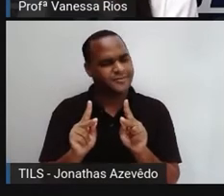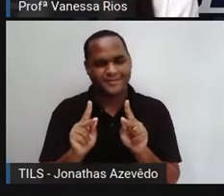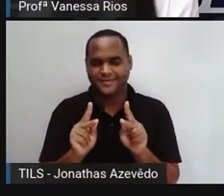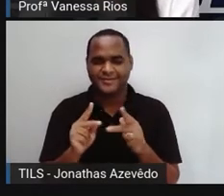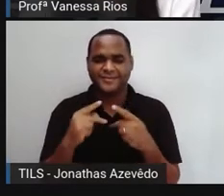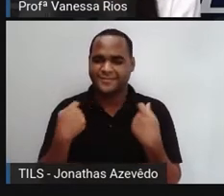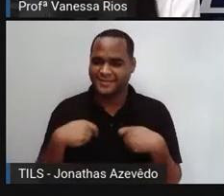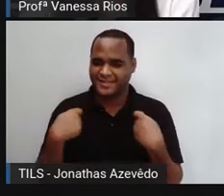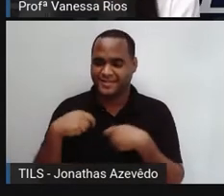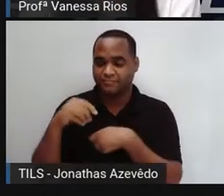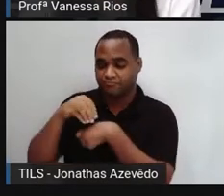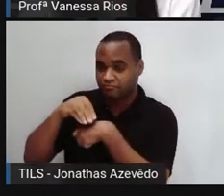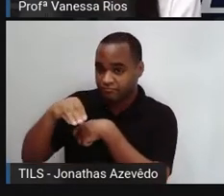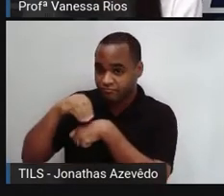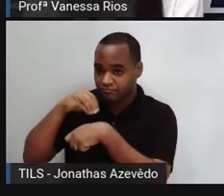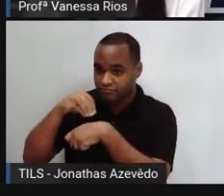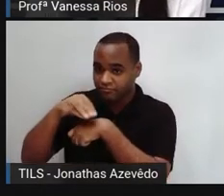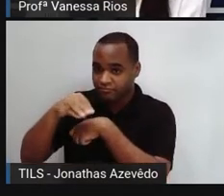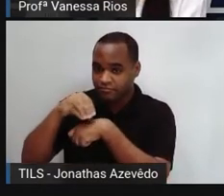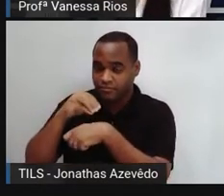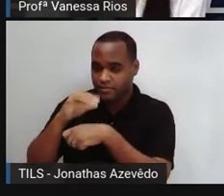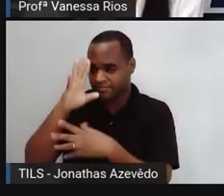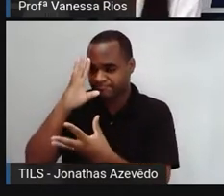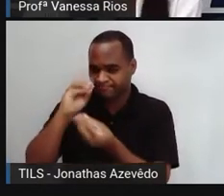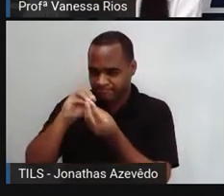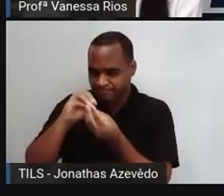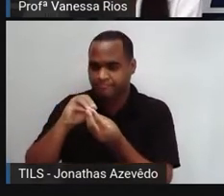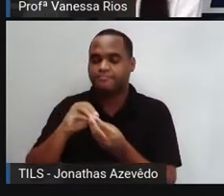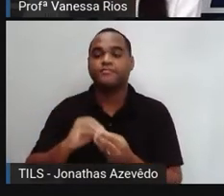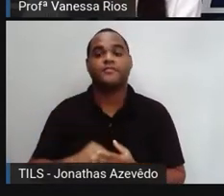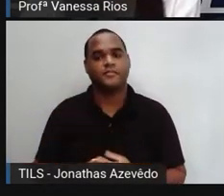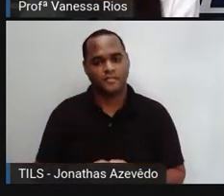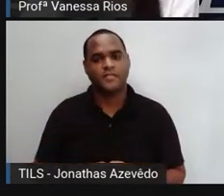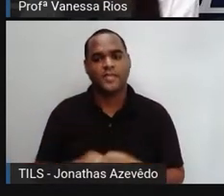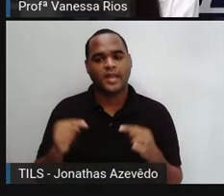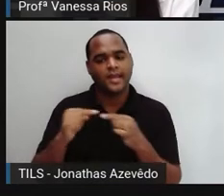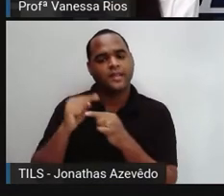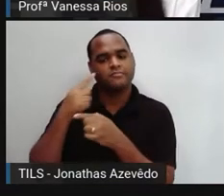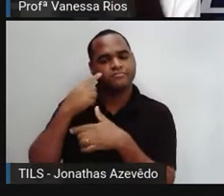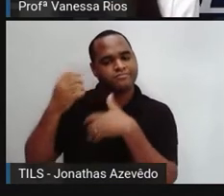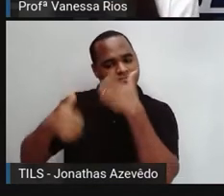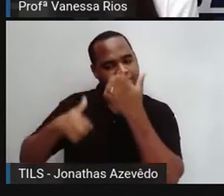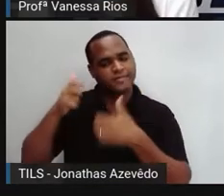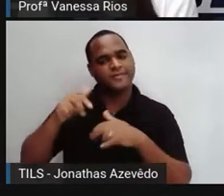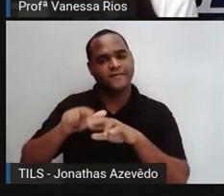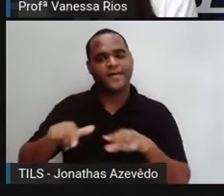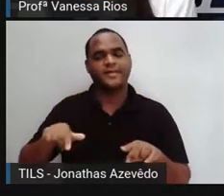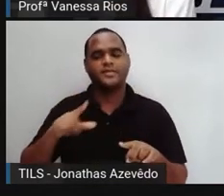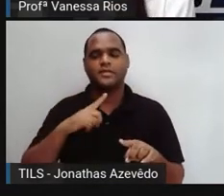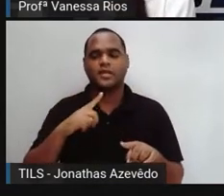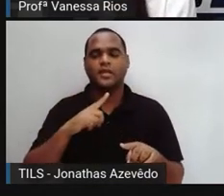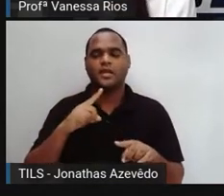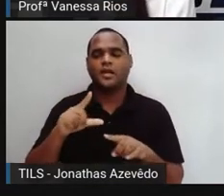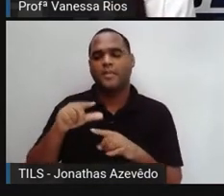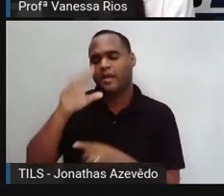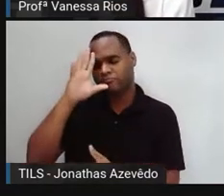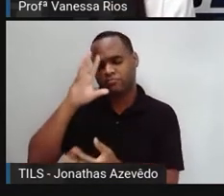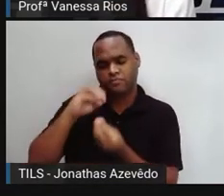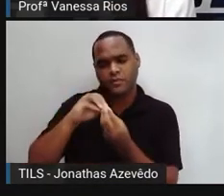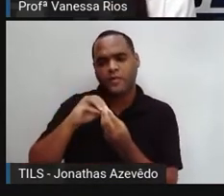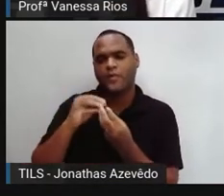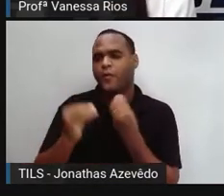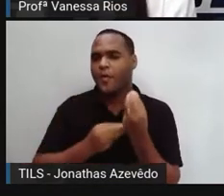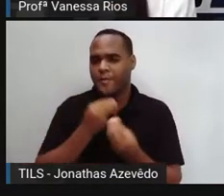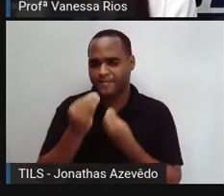que a mensagem, ela seja compreendida por quem está recebendo. E para que haja essa compreensão,